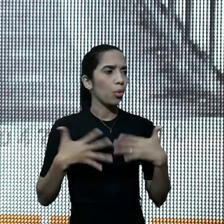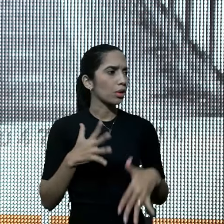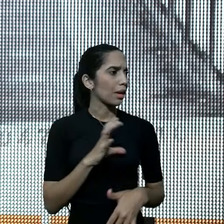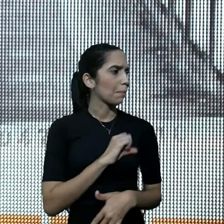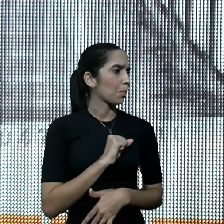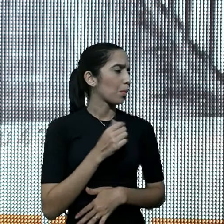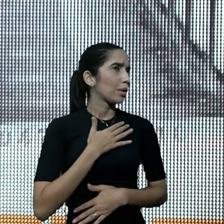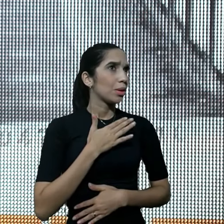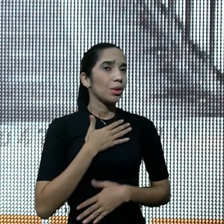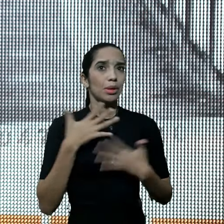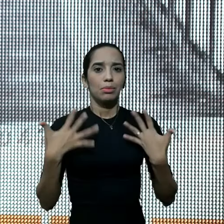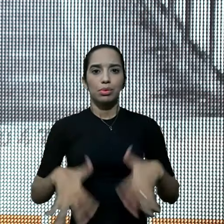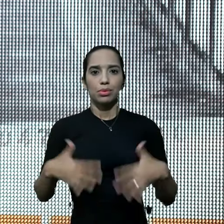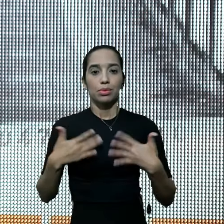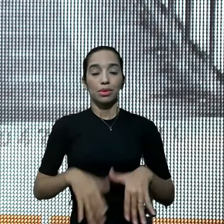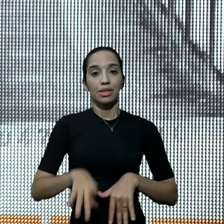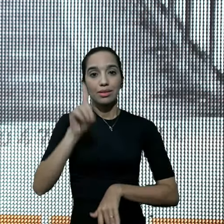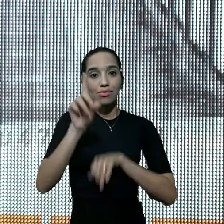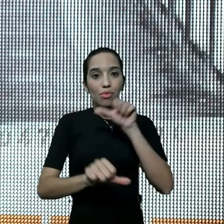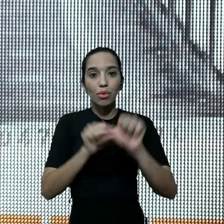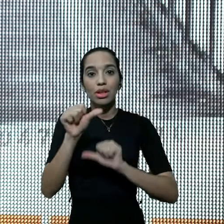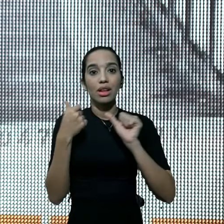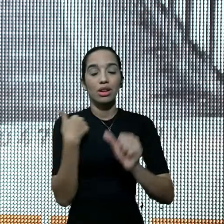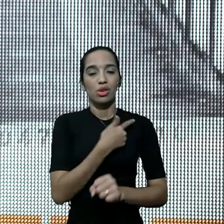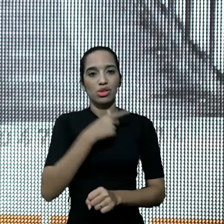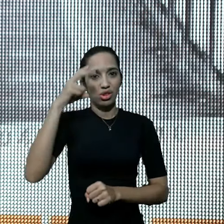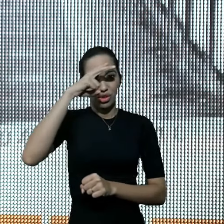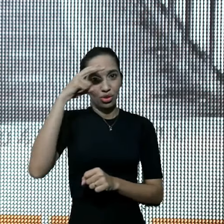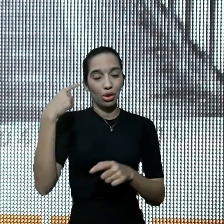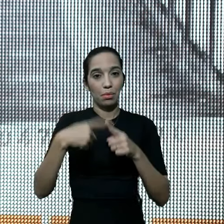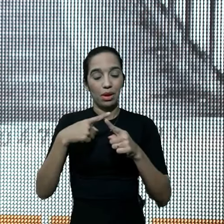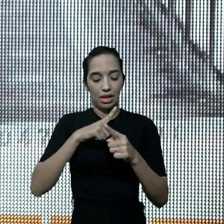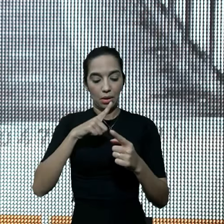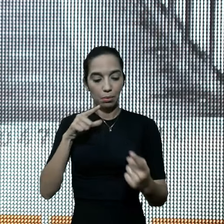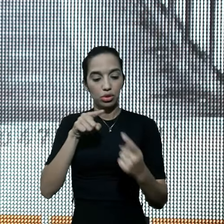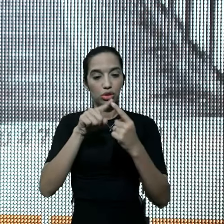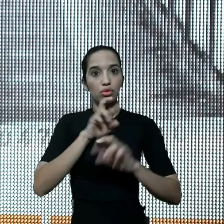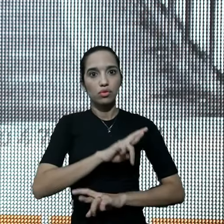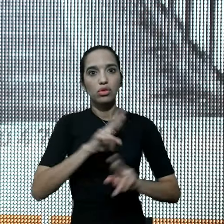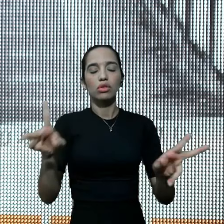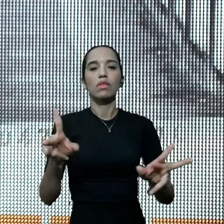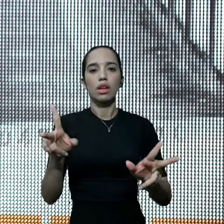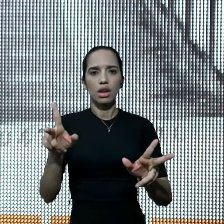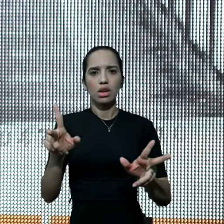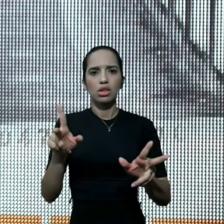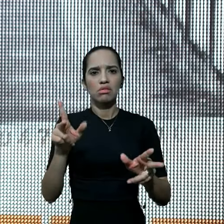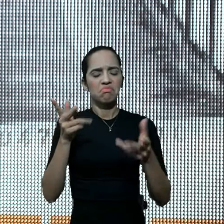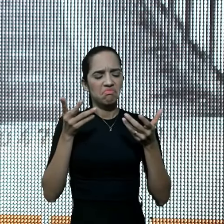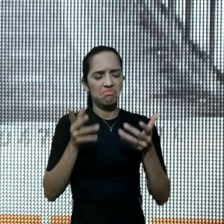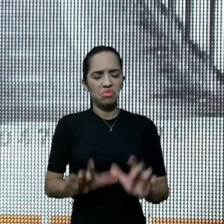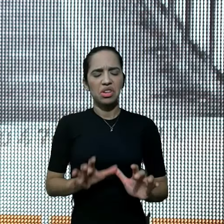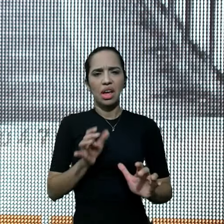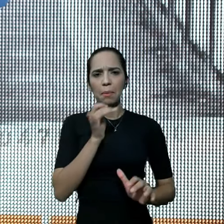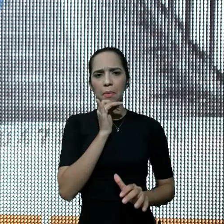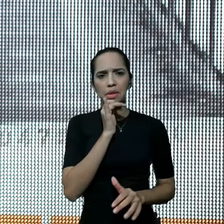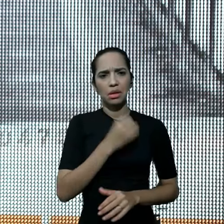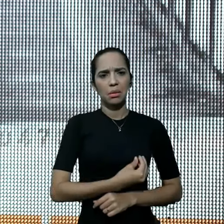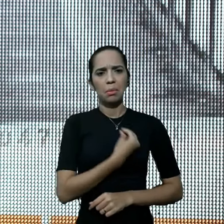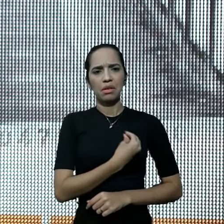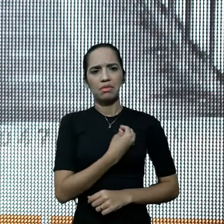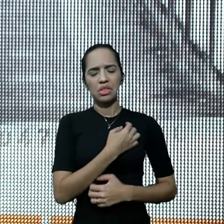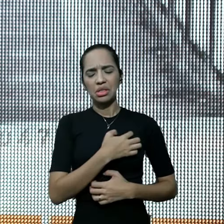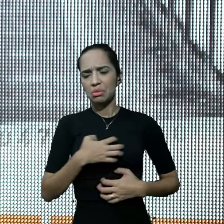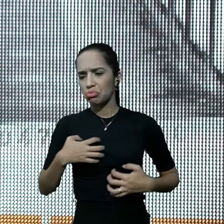mudado, nossas histórias, porque Ele quer, nos dar um destino, Ele não quer mais, que a gente viva, nos caminhos, nos